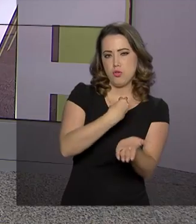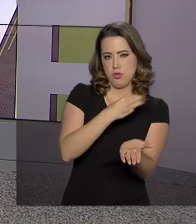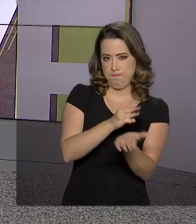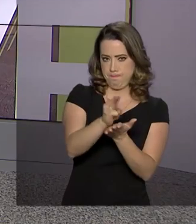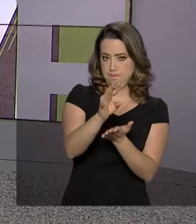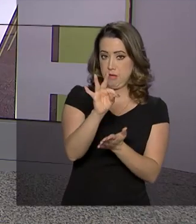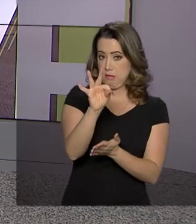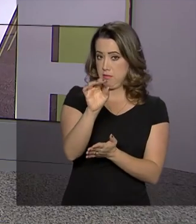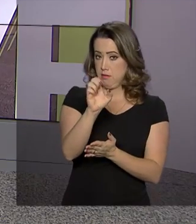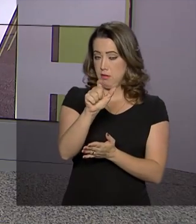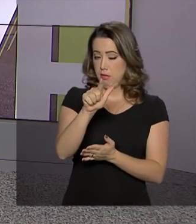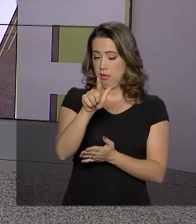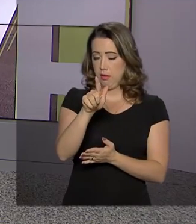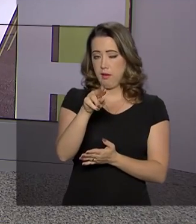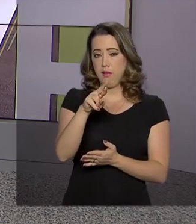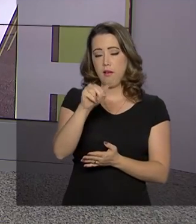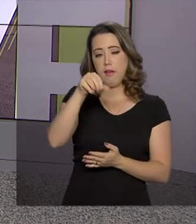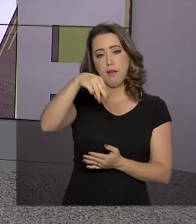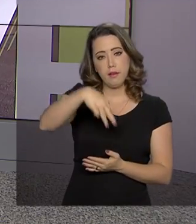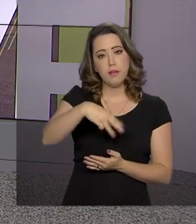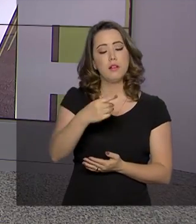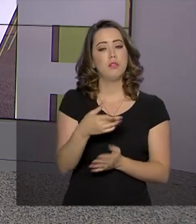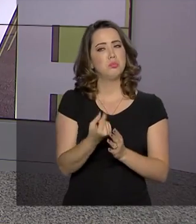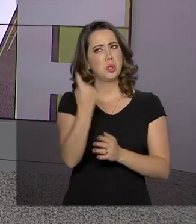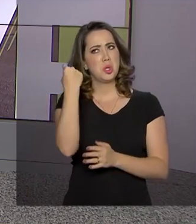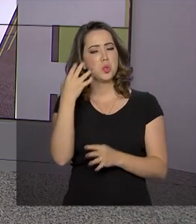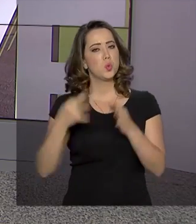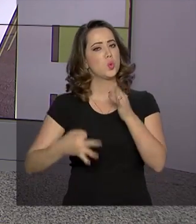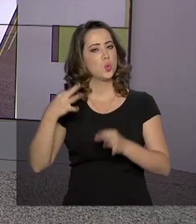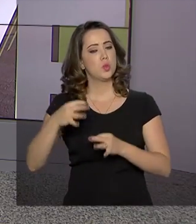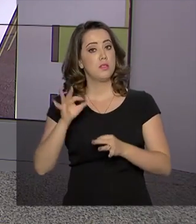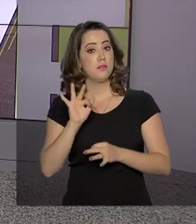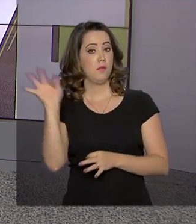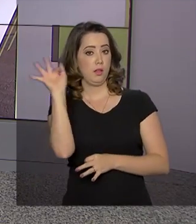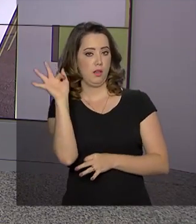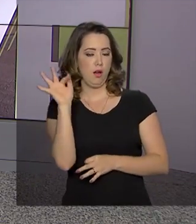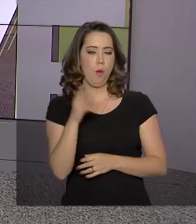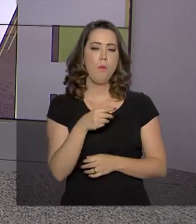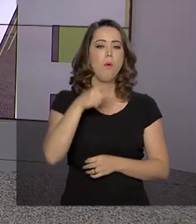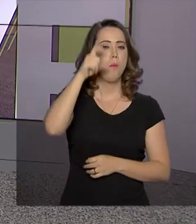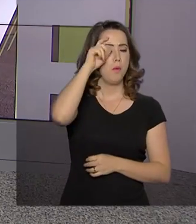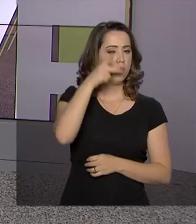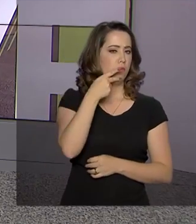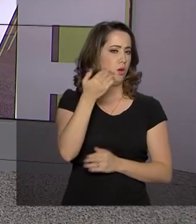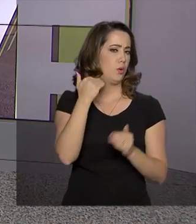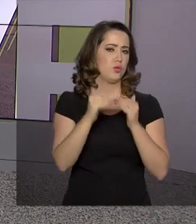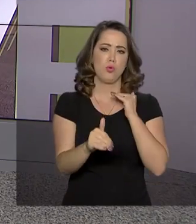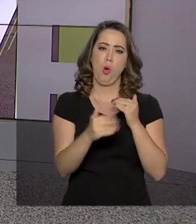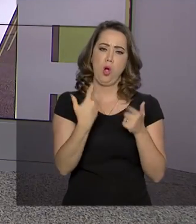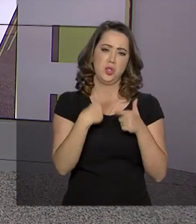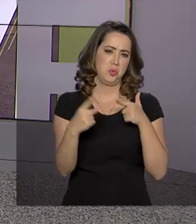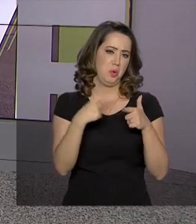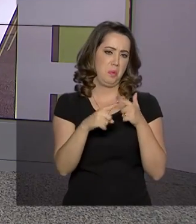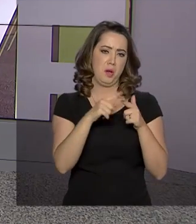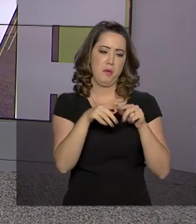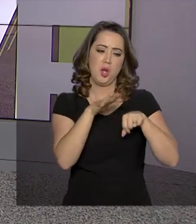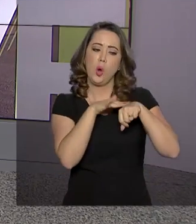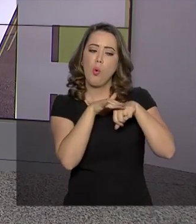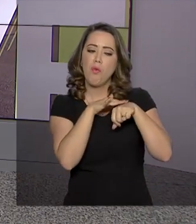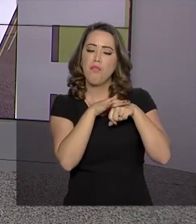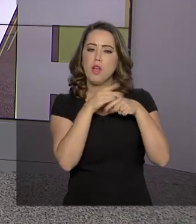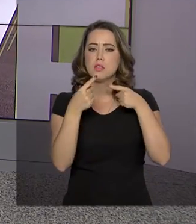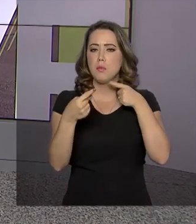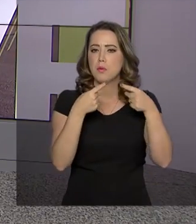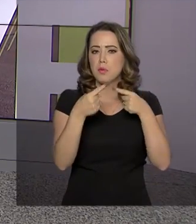quando era juiz federal. Moro voltou a negar irregularidades nas conversas e afirmou que o conteúdo tem origem